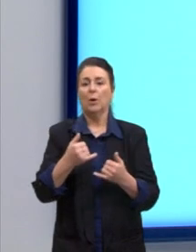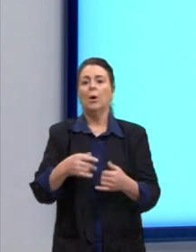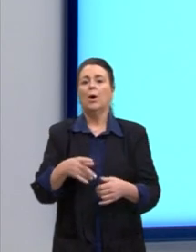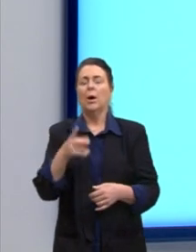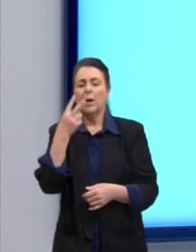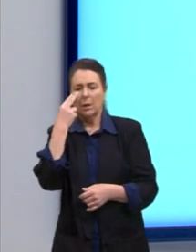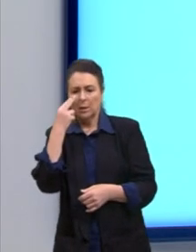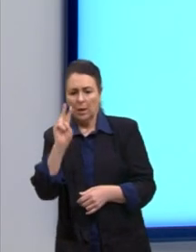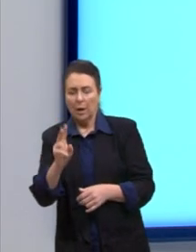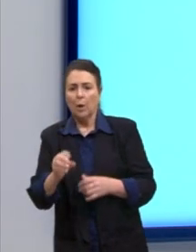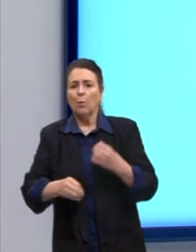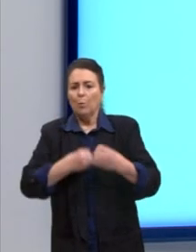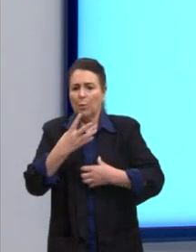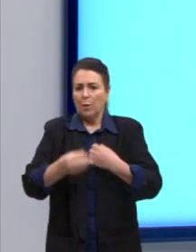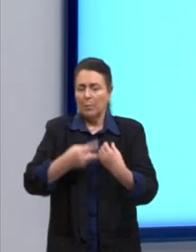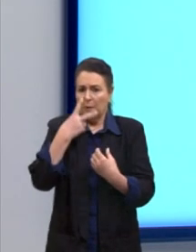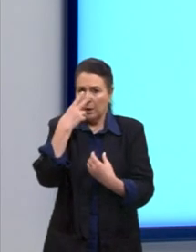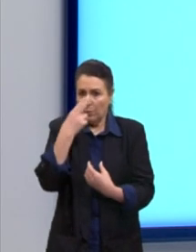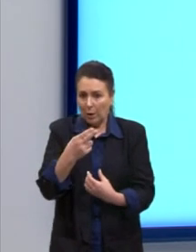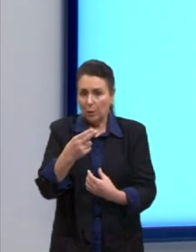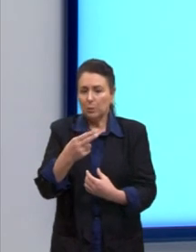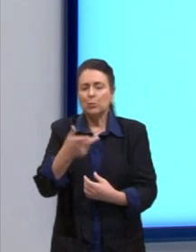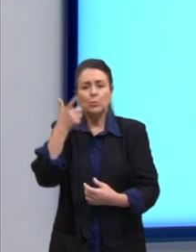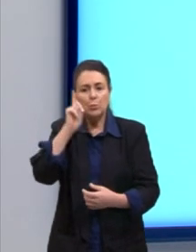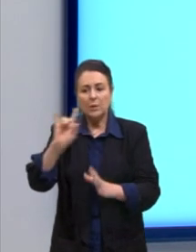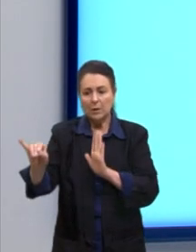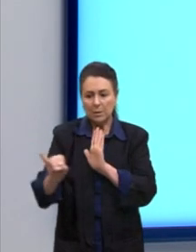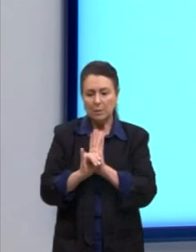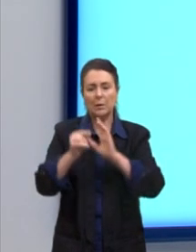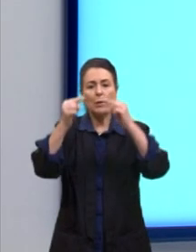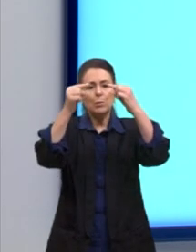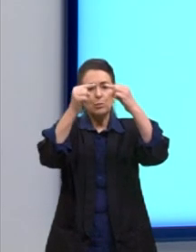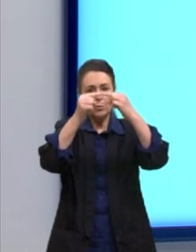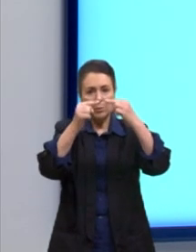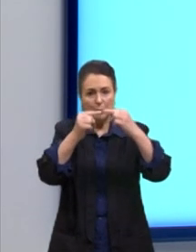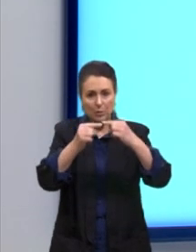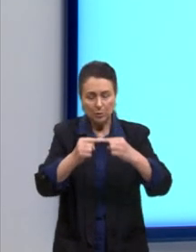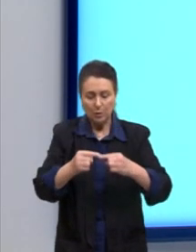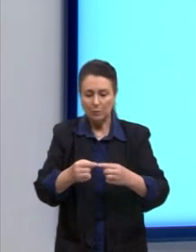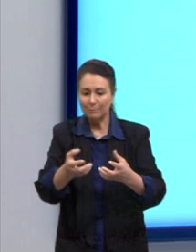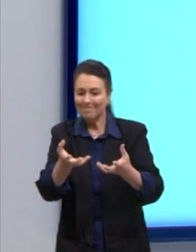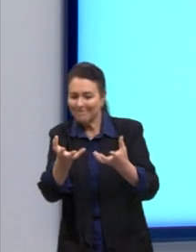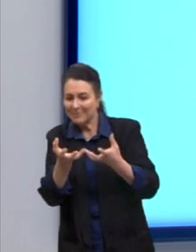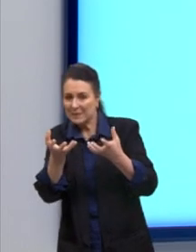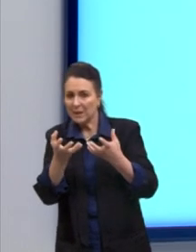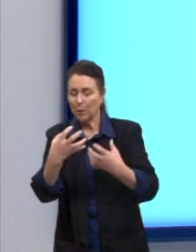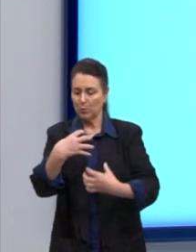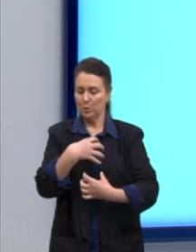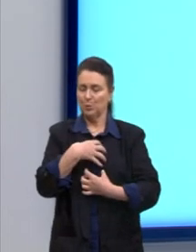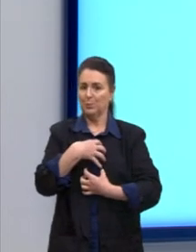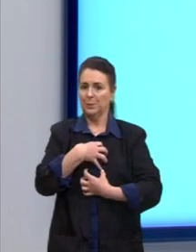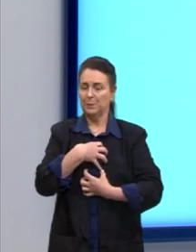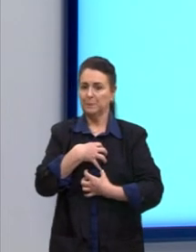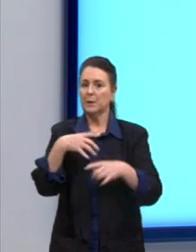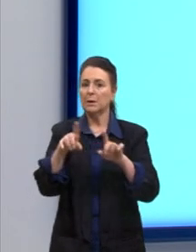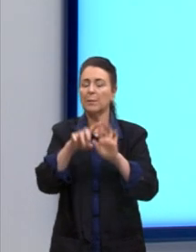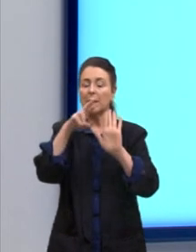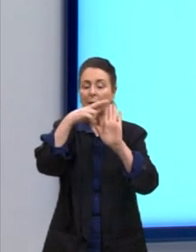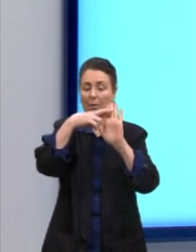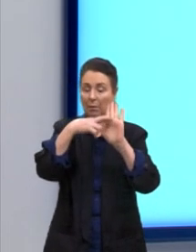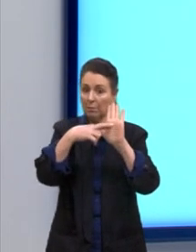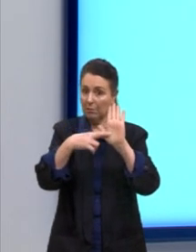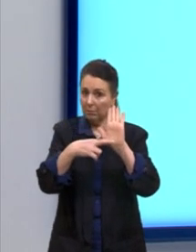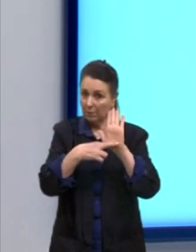fase, já é mais possível identificar os objetivos, as intenções, os sentimentos e os critérios